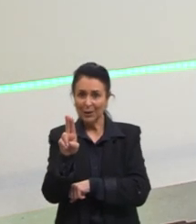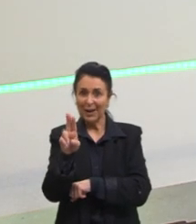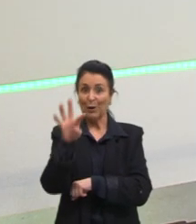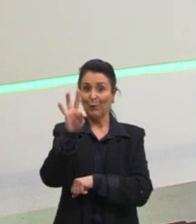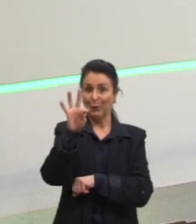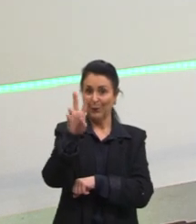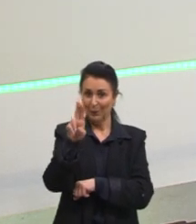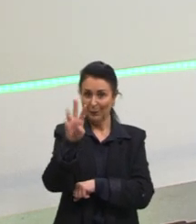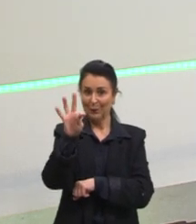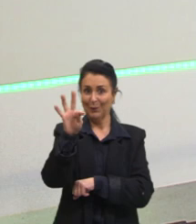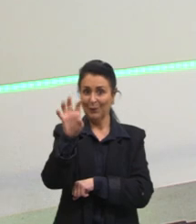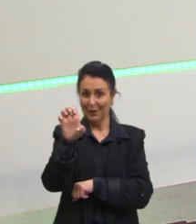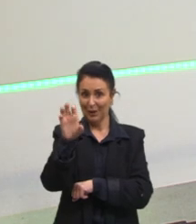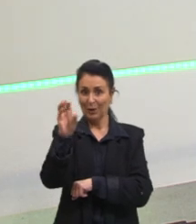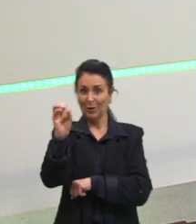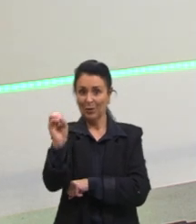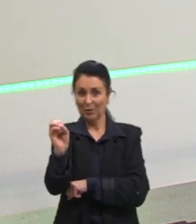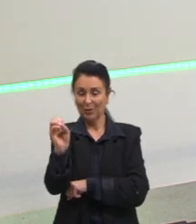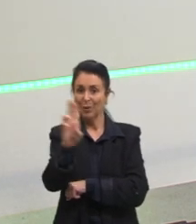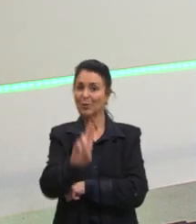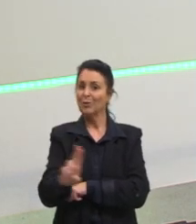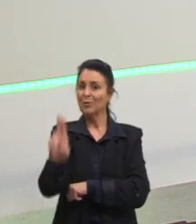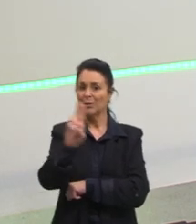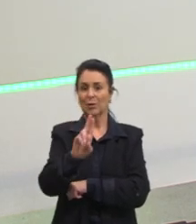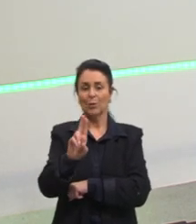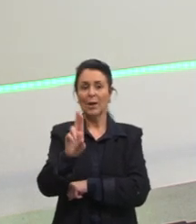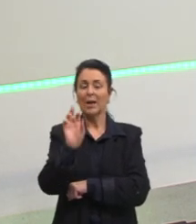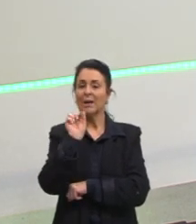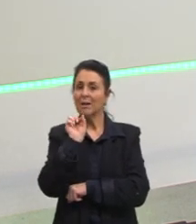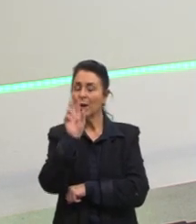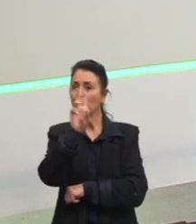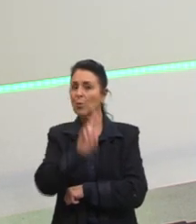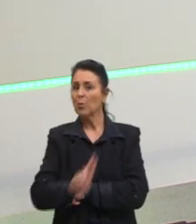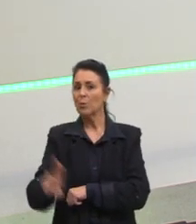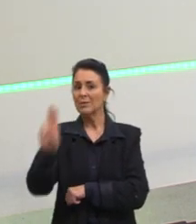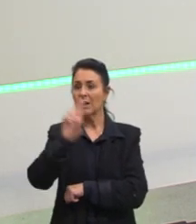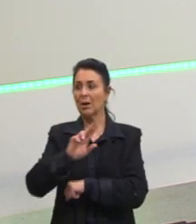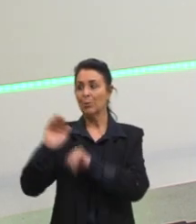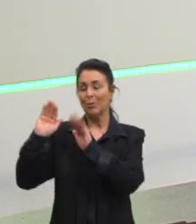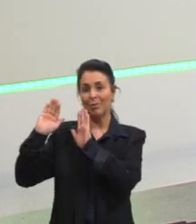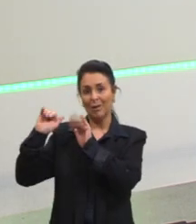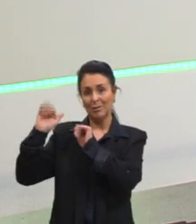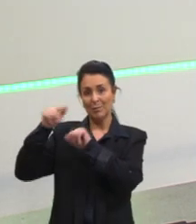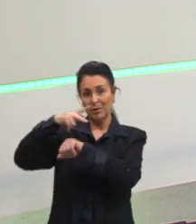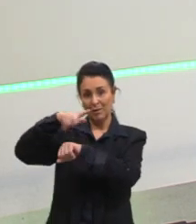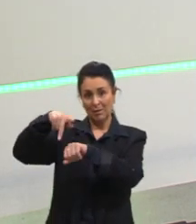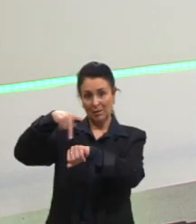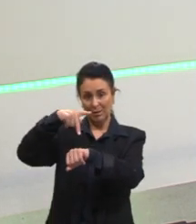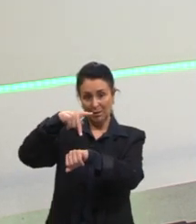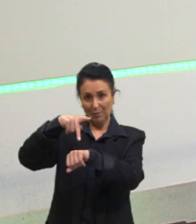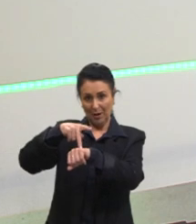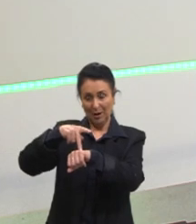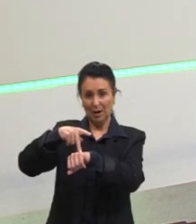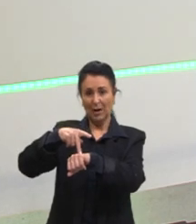tuteo. O tuteo é comum, gente, na Espanha, no Caribe.